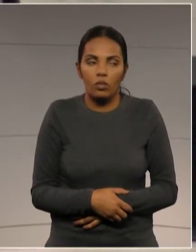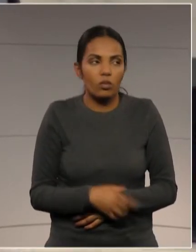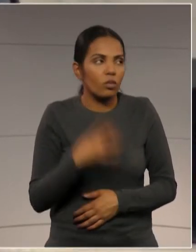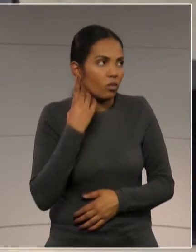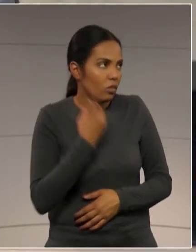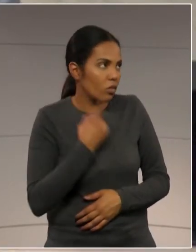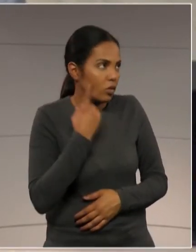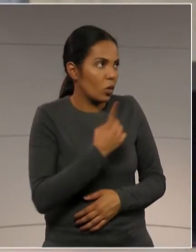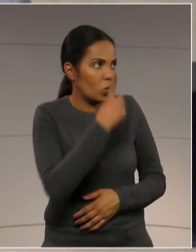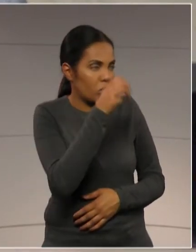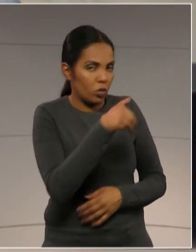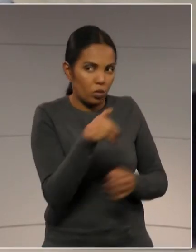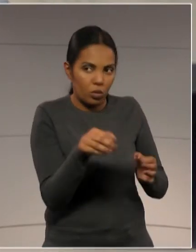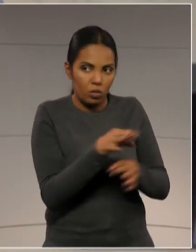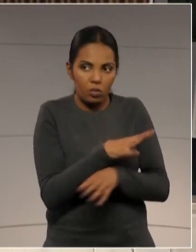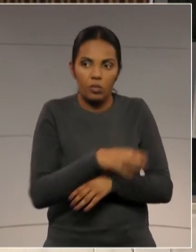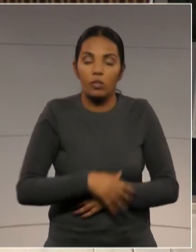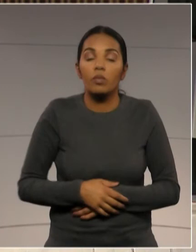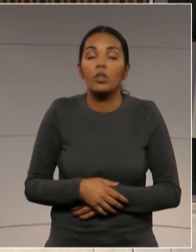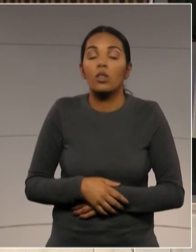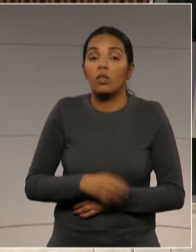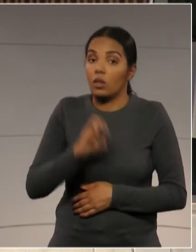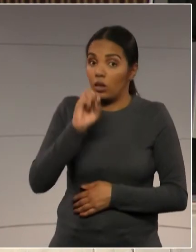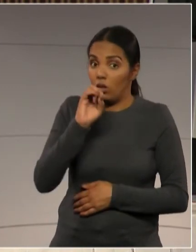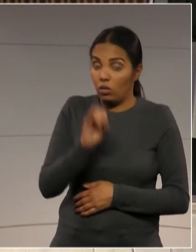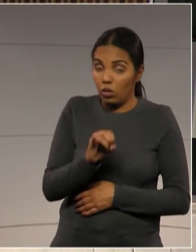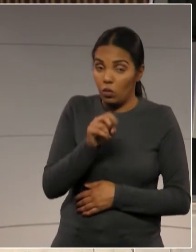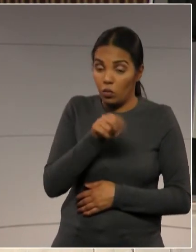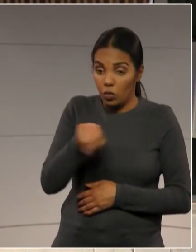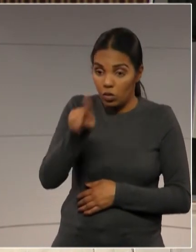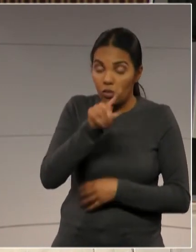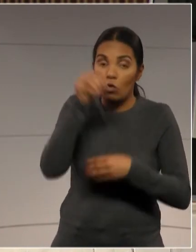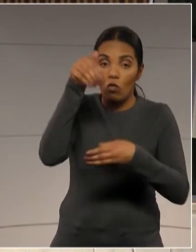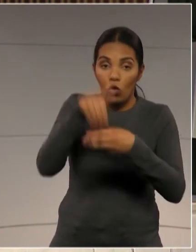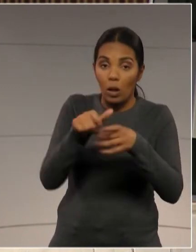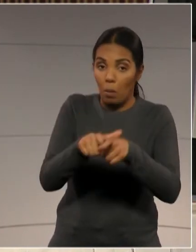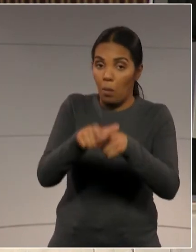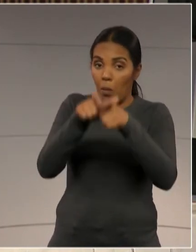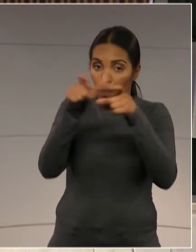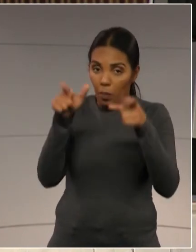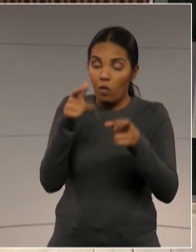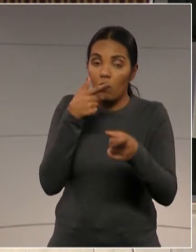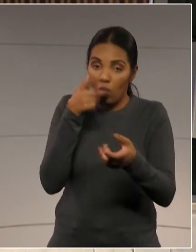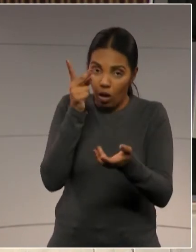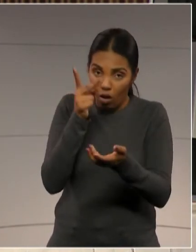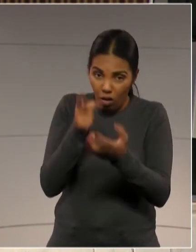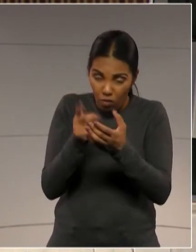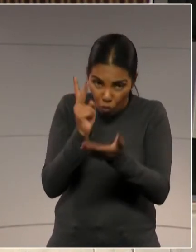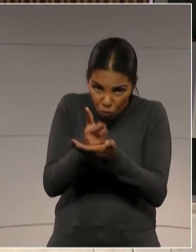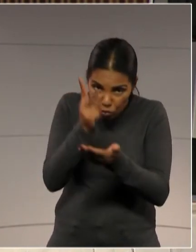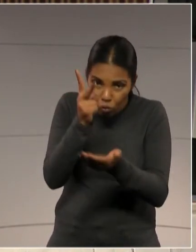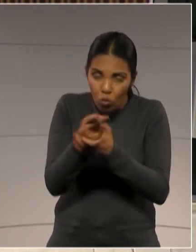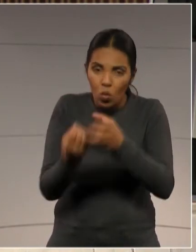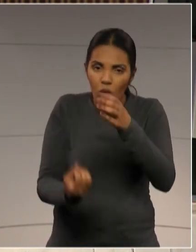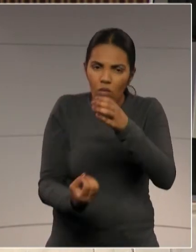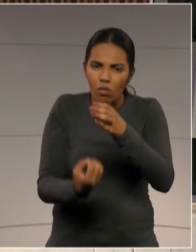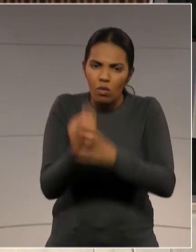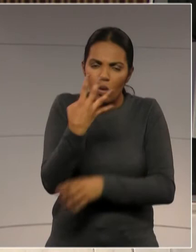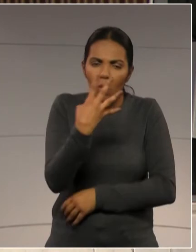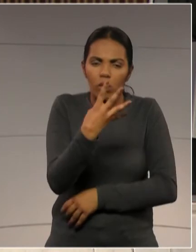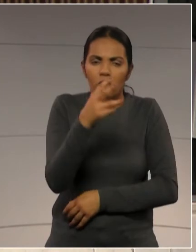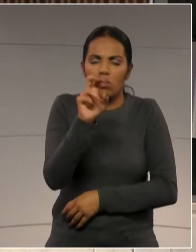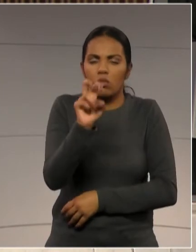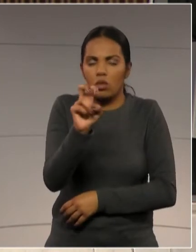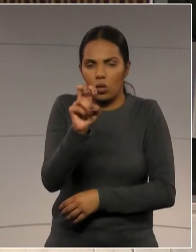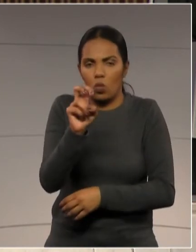Deputado, já deu um minuto para concluir. E optar por manter a criação de 45 cargos, a um custo, deputado